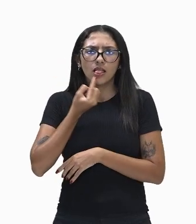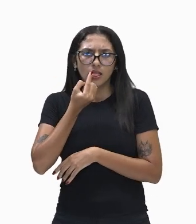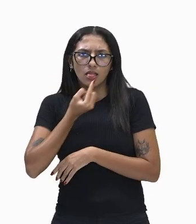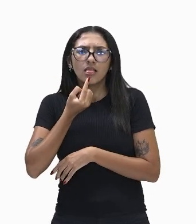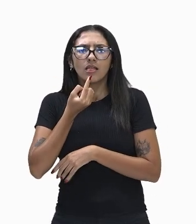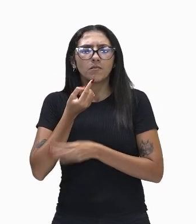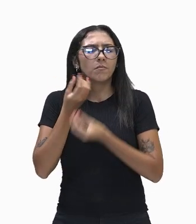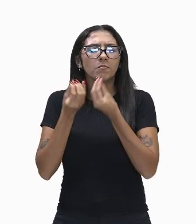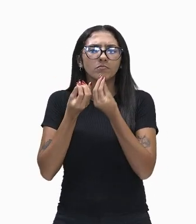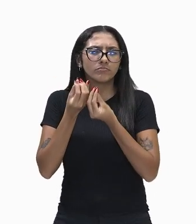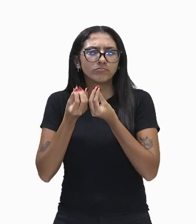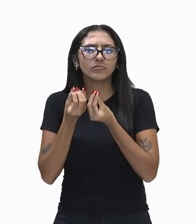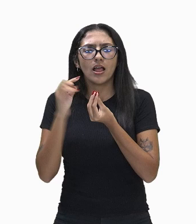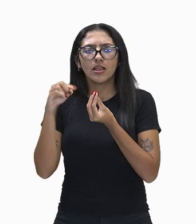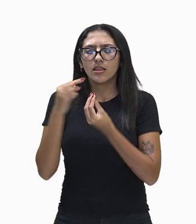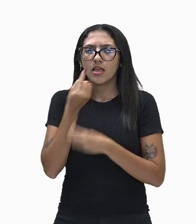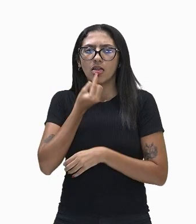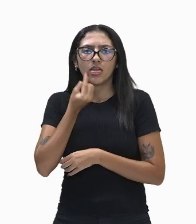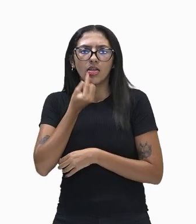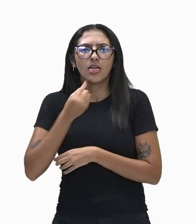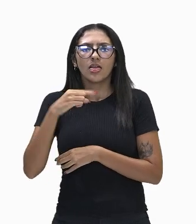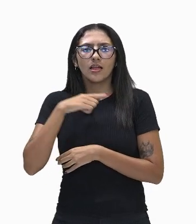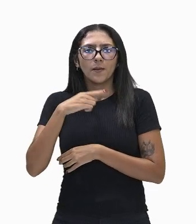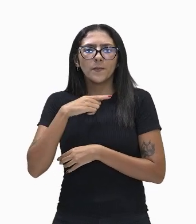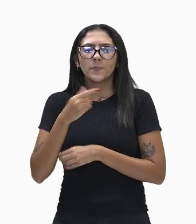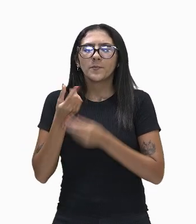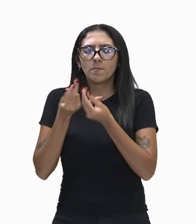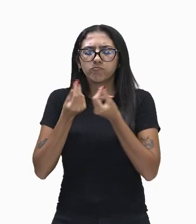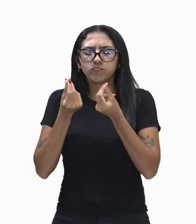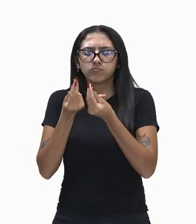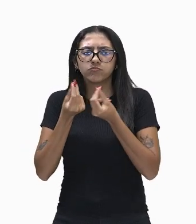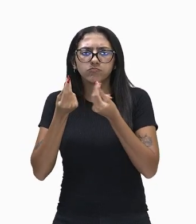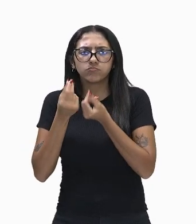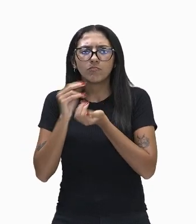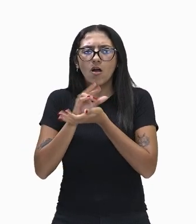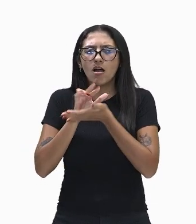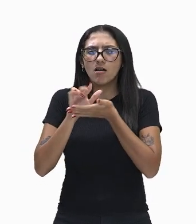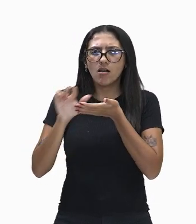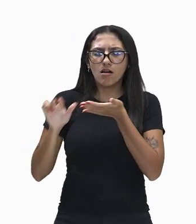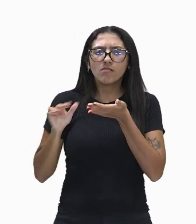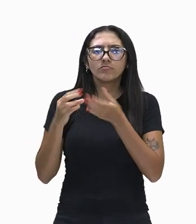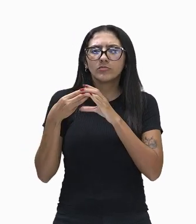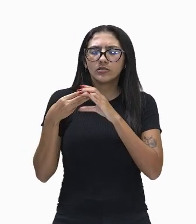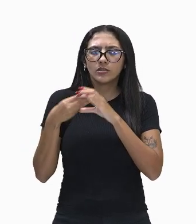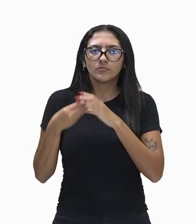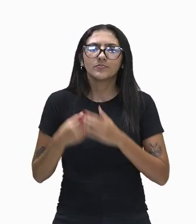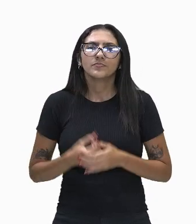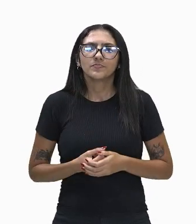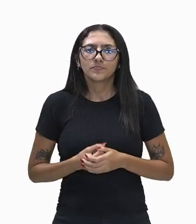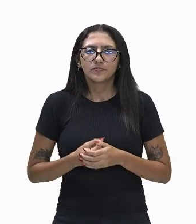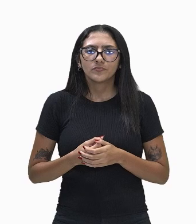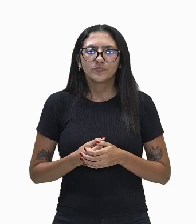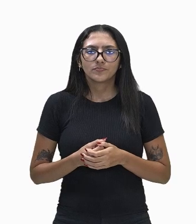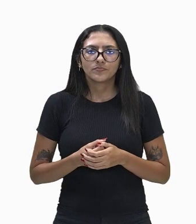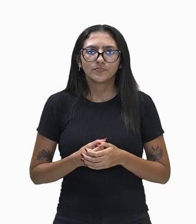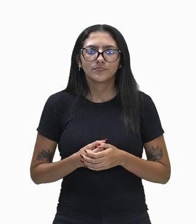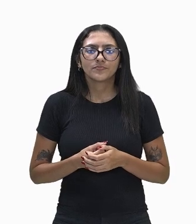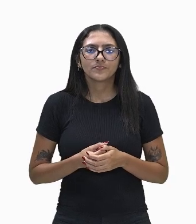e é na nossa língua que se encontram as papilas gustativas, elas estão aqui na superfície da língua